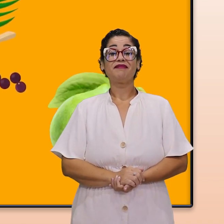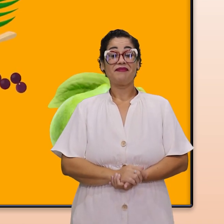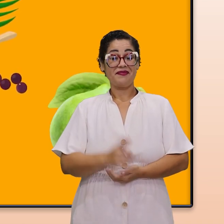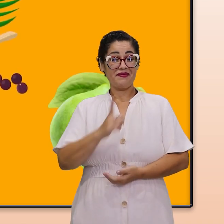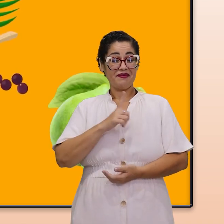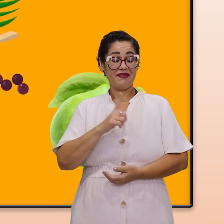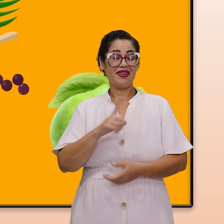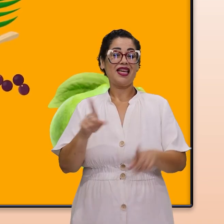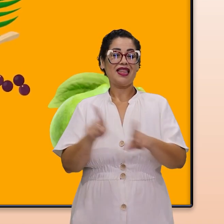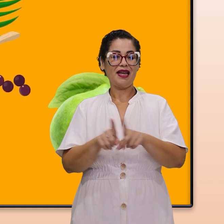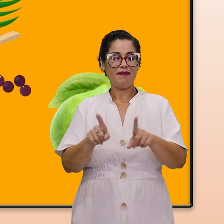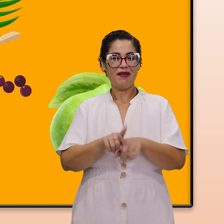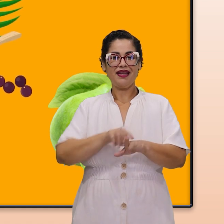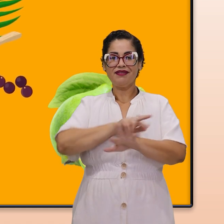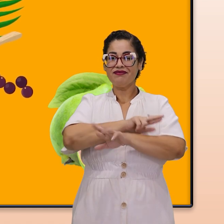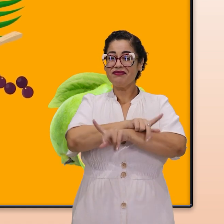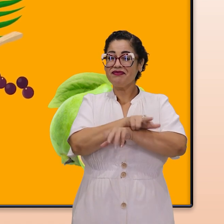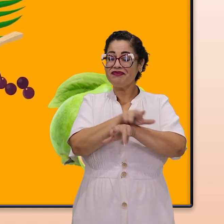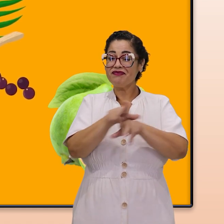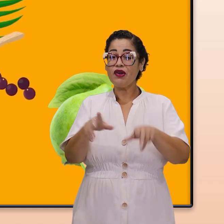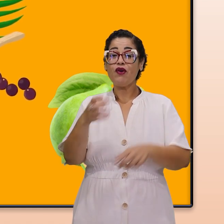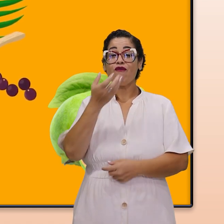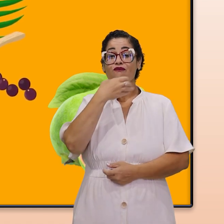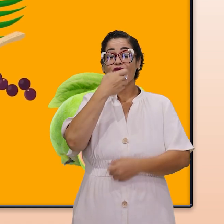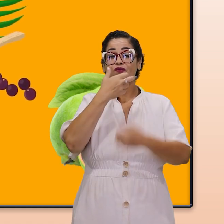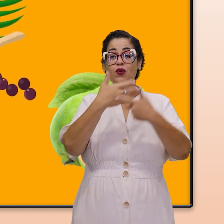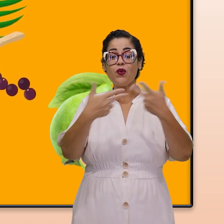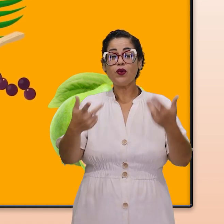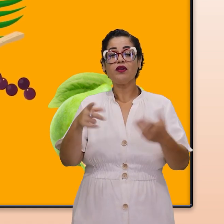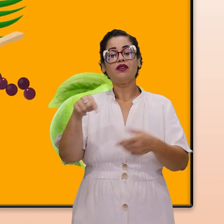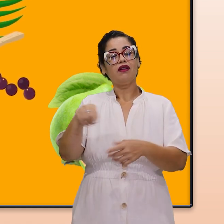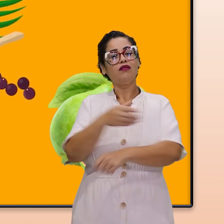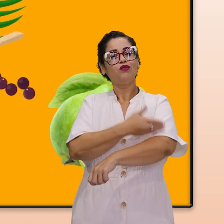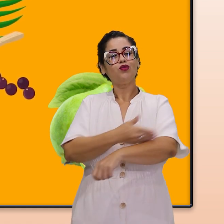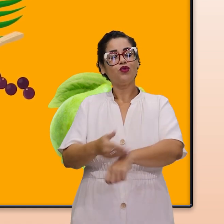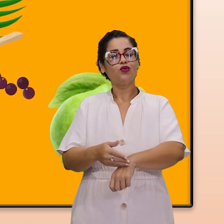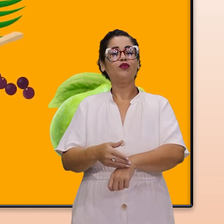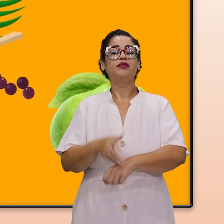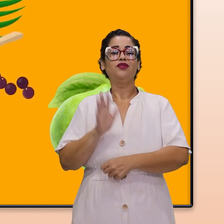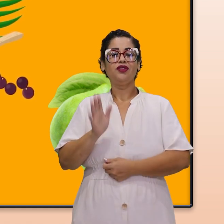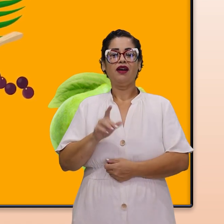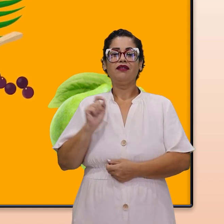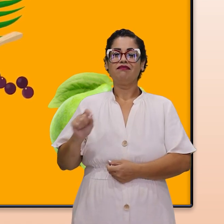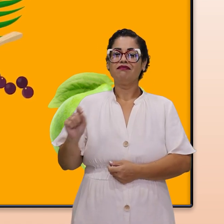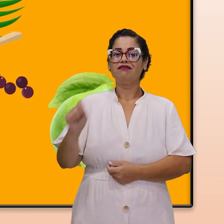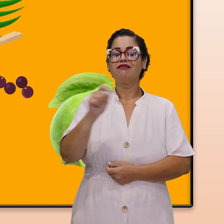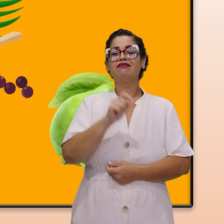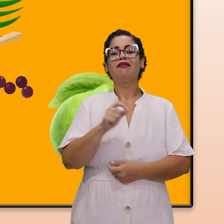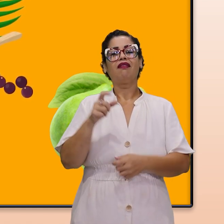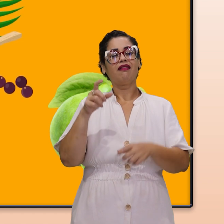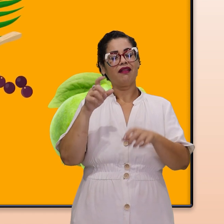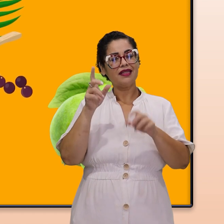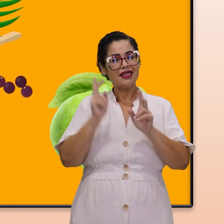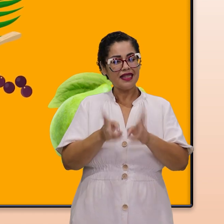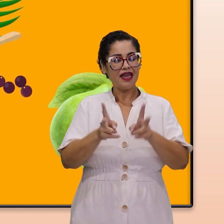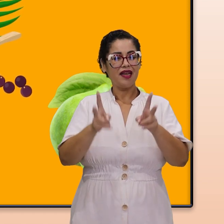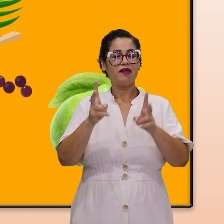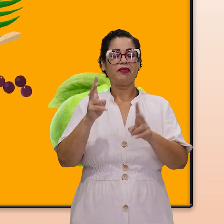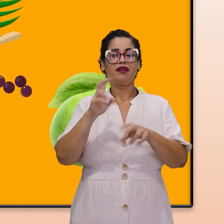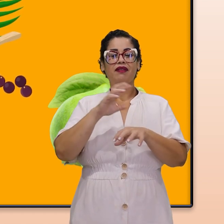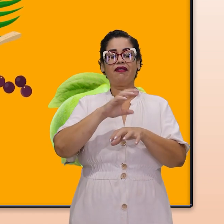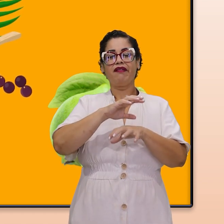Temos também várias frutas, que são frutas que habitualmente são consumidas nas aldeias